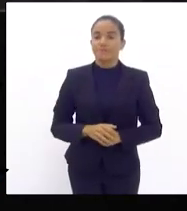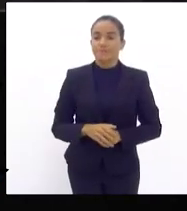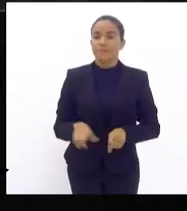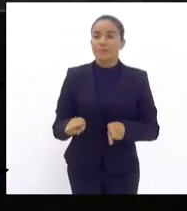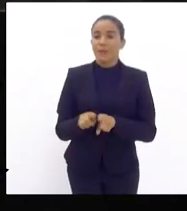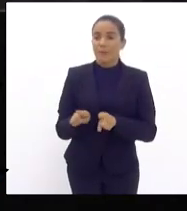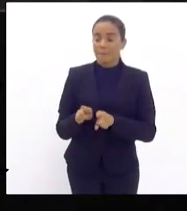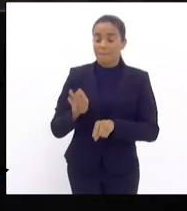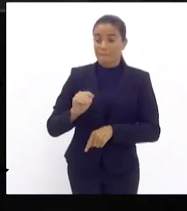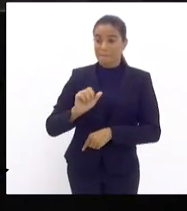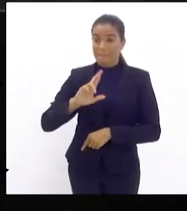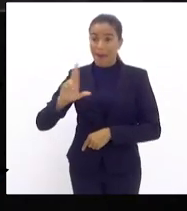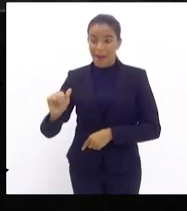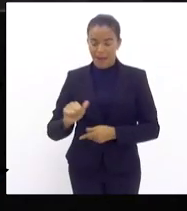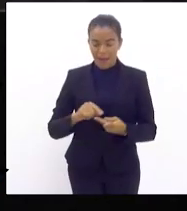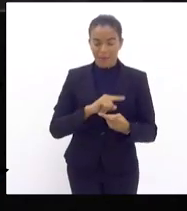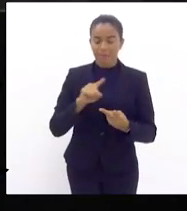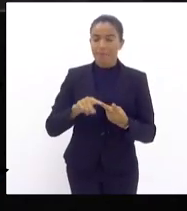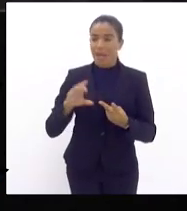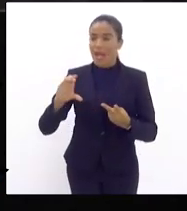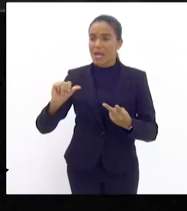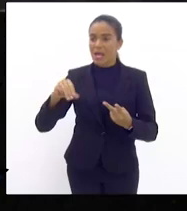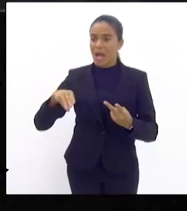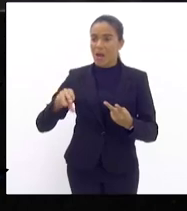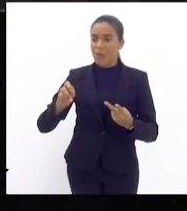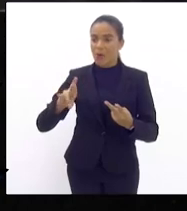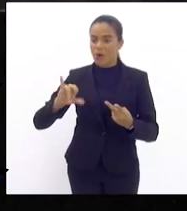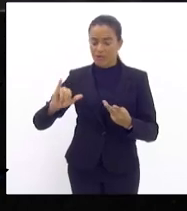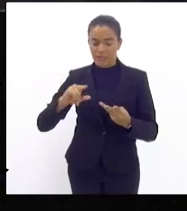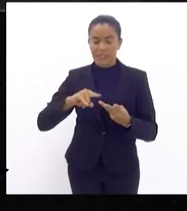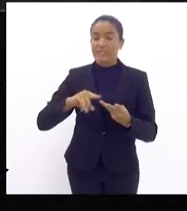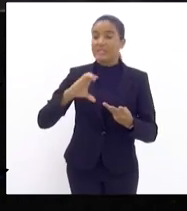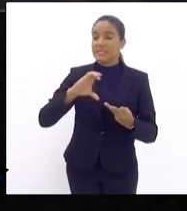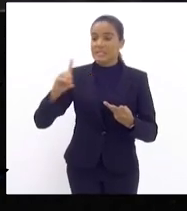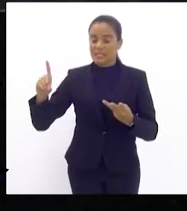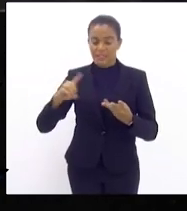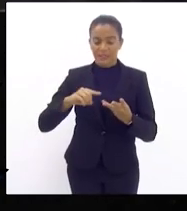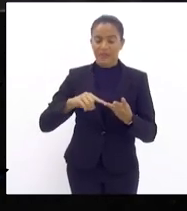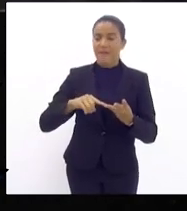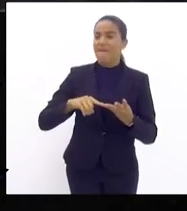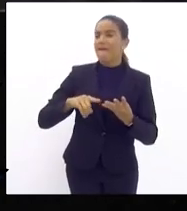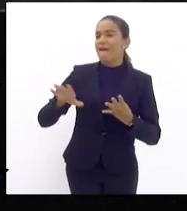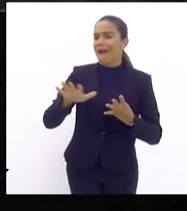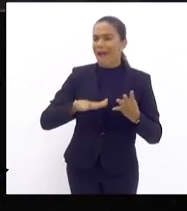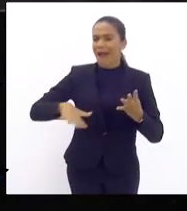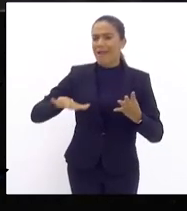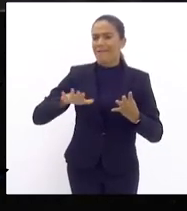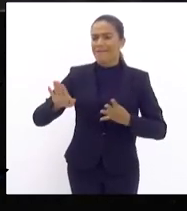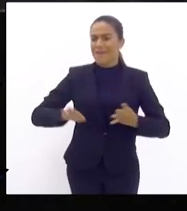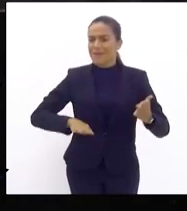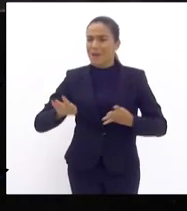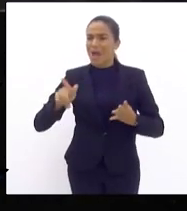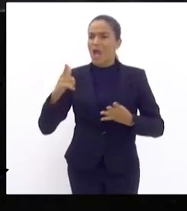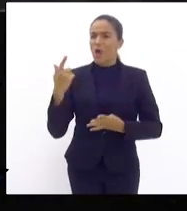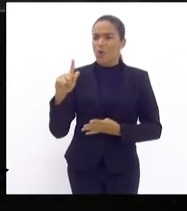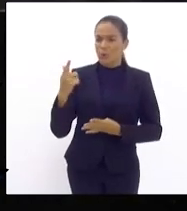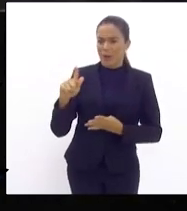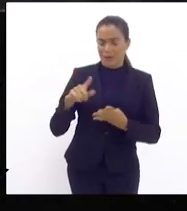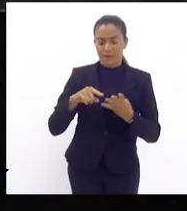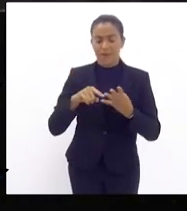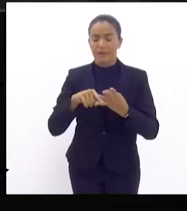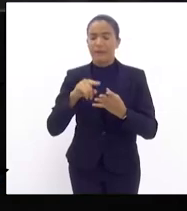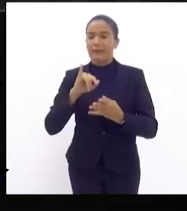capital Barra da Tijuca Camorim Cidade de Deus Curicica Freguesia Gardena Azul Grumari Itaiangá